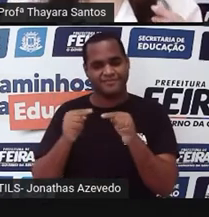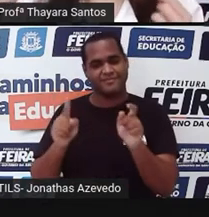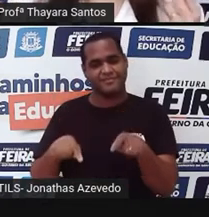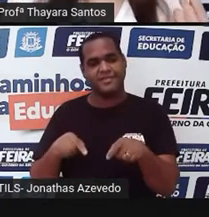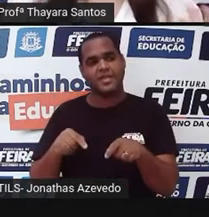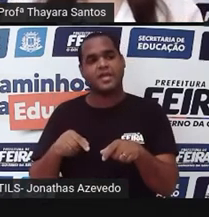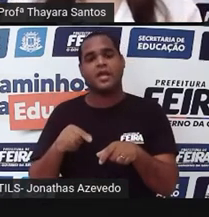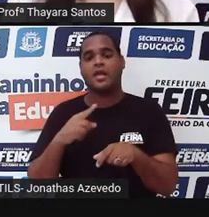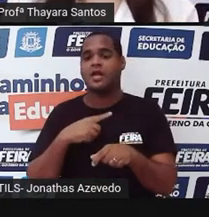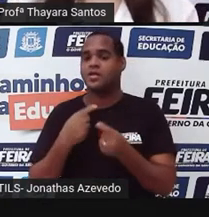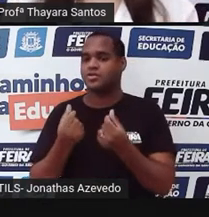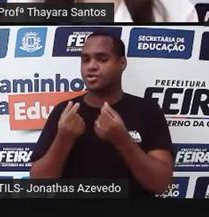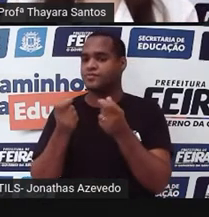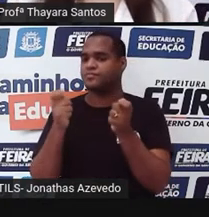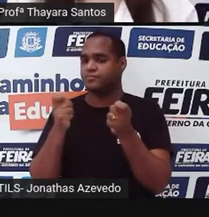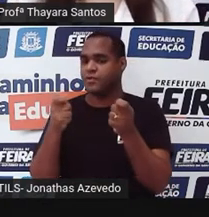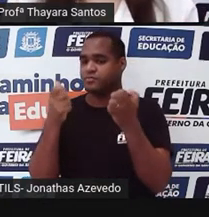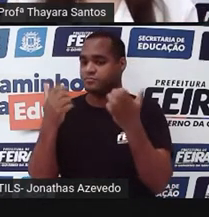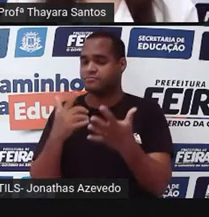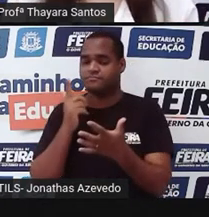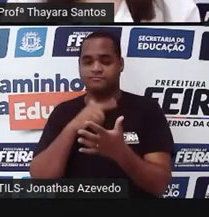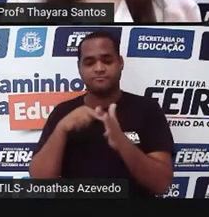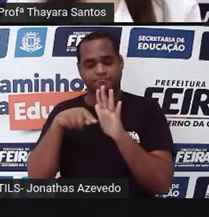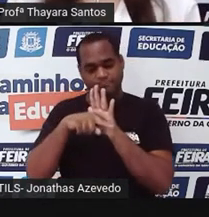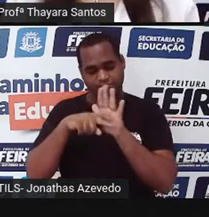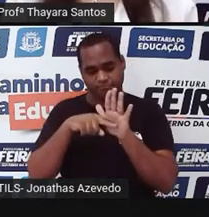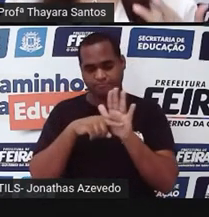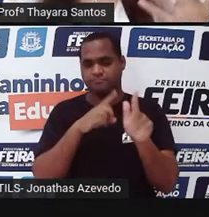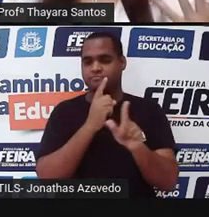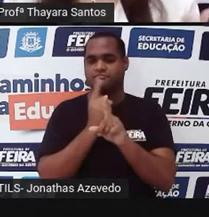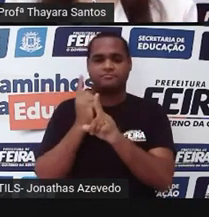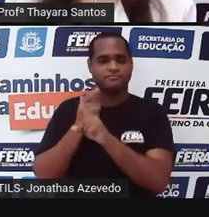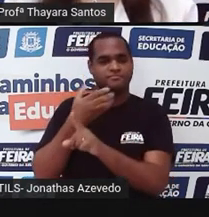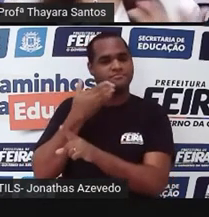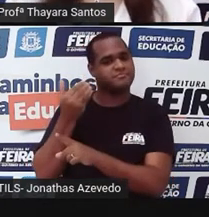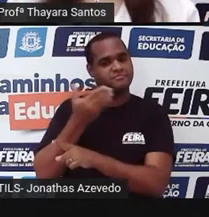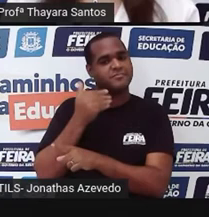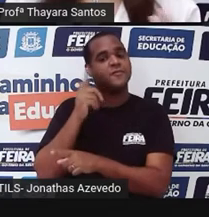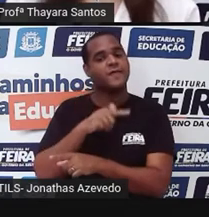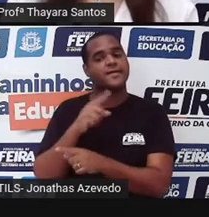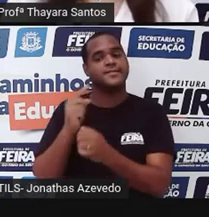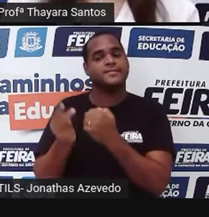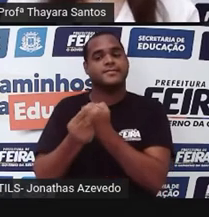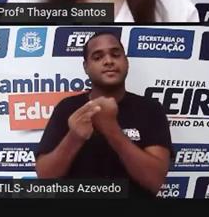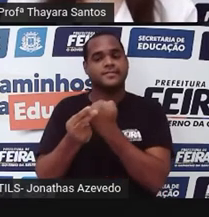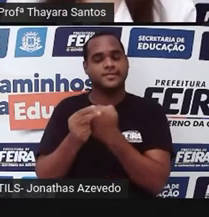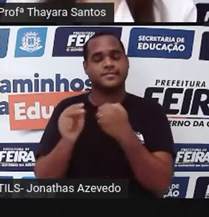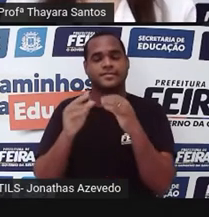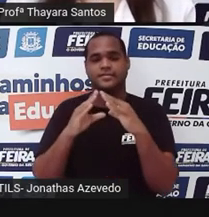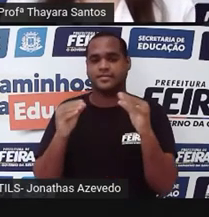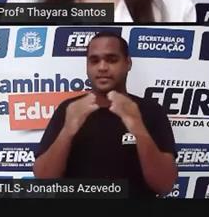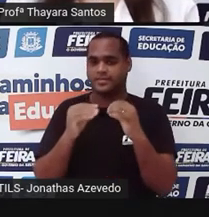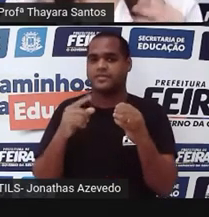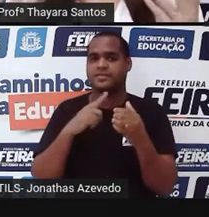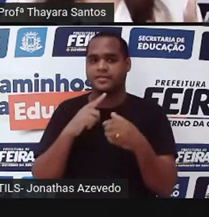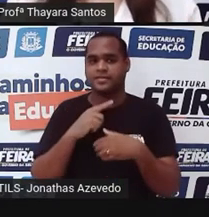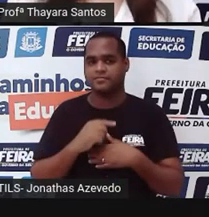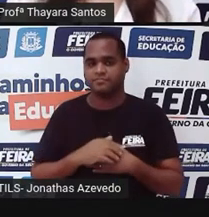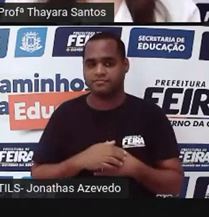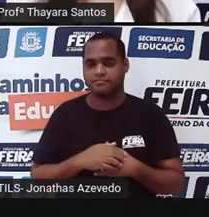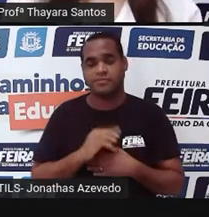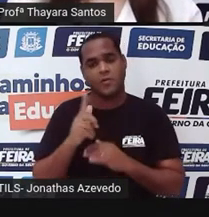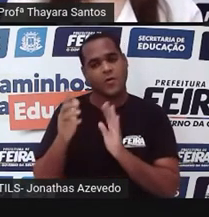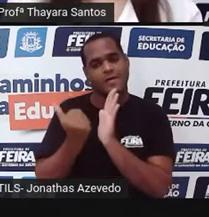tem mais dinheiro e pode pagar esse exame, é uma boa opção pra você poder se prevenir em algumas situações. E